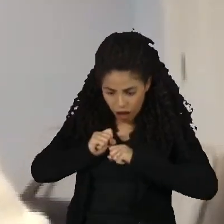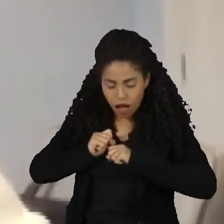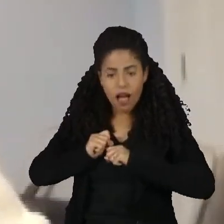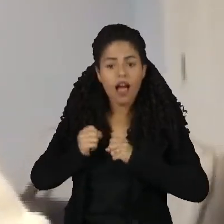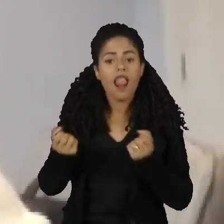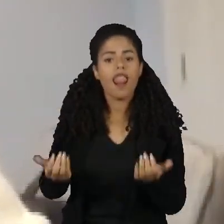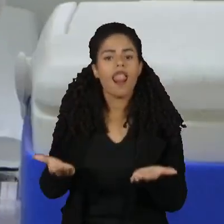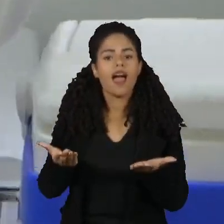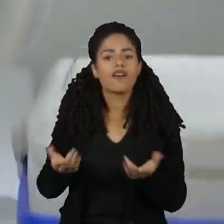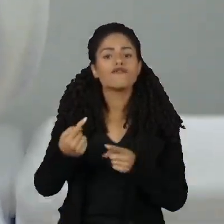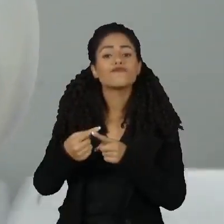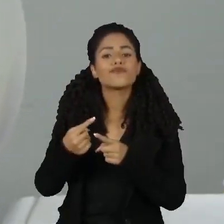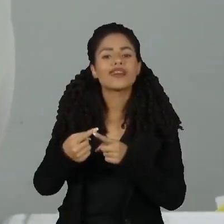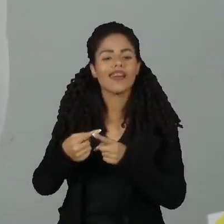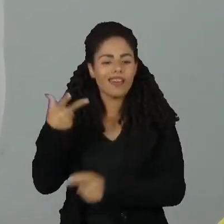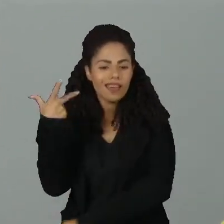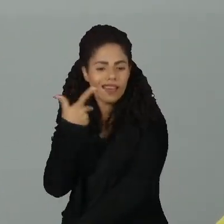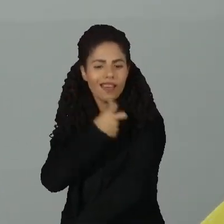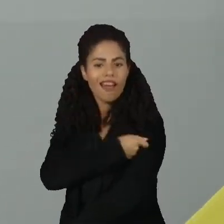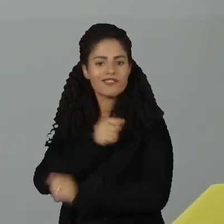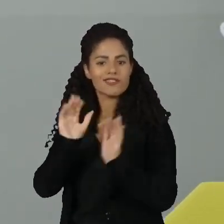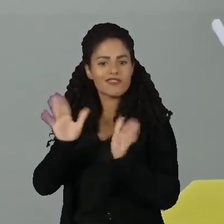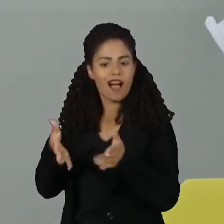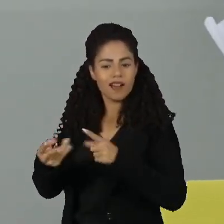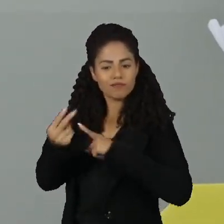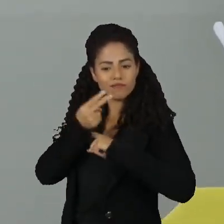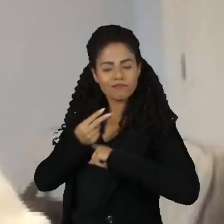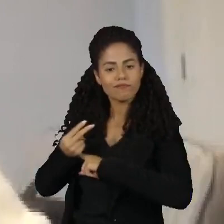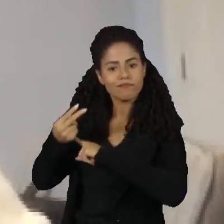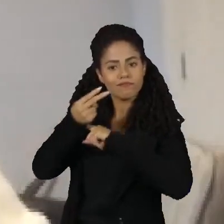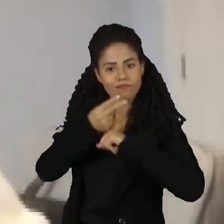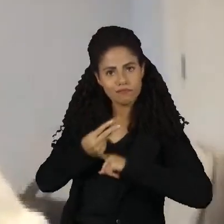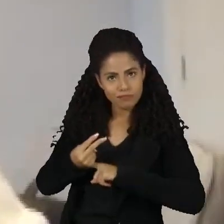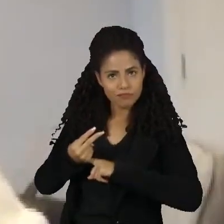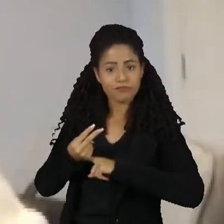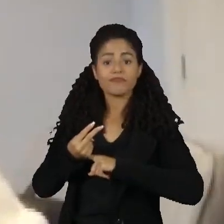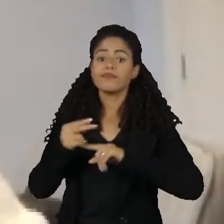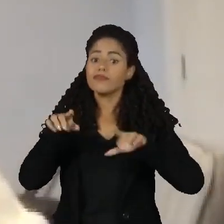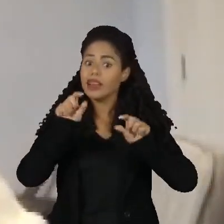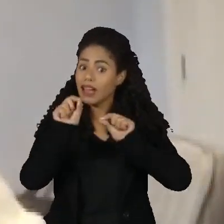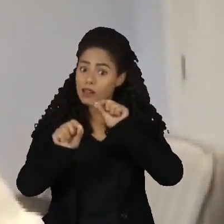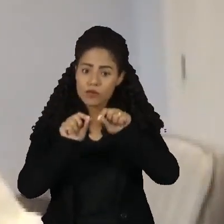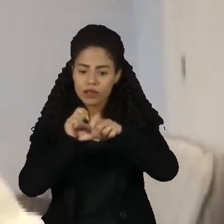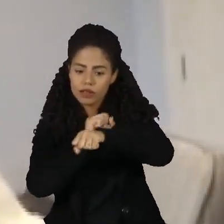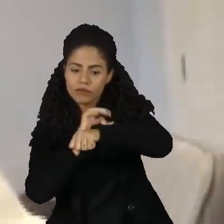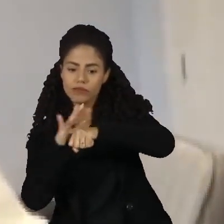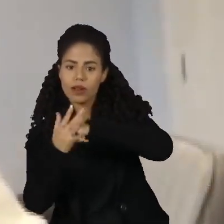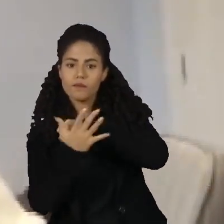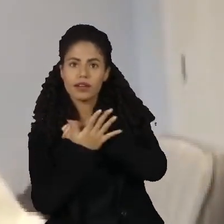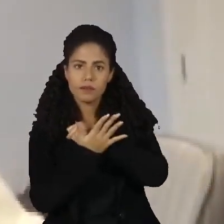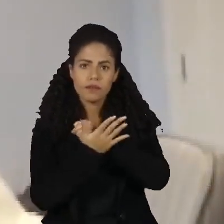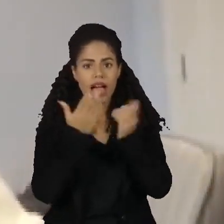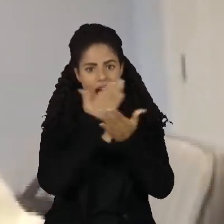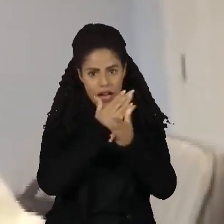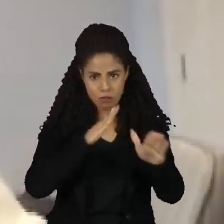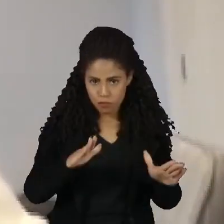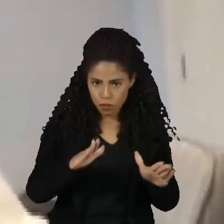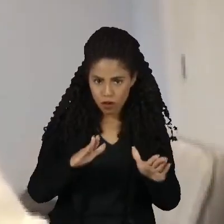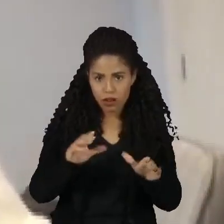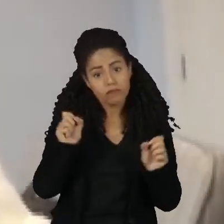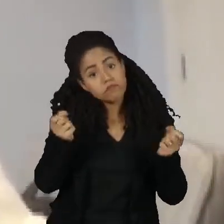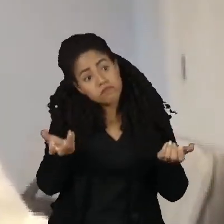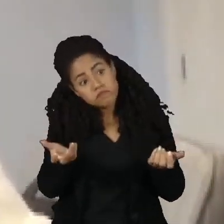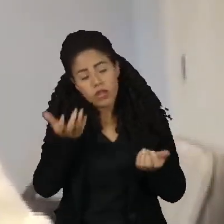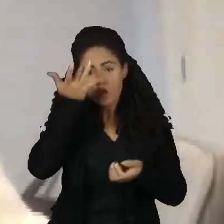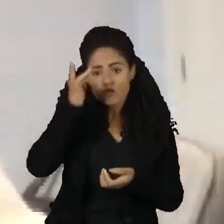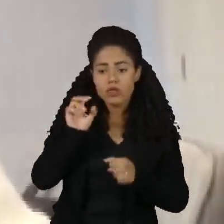maneira mais leve. E a sintomatologia também será mais leve. A pandemia acabou, a covid não. Então,